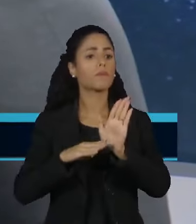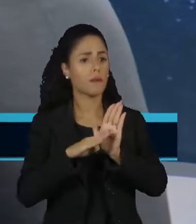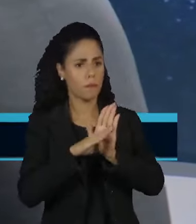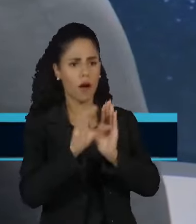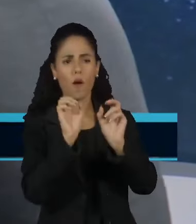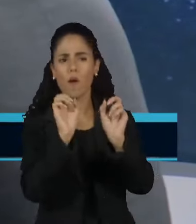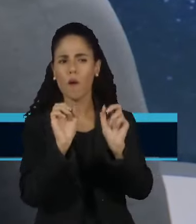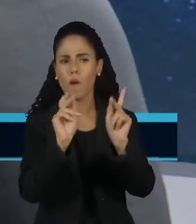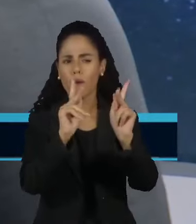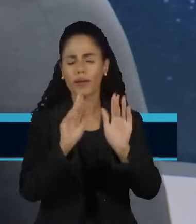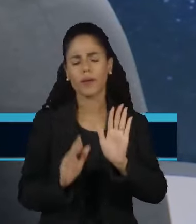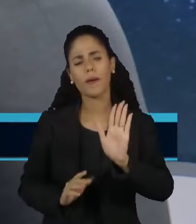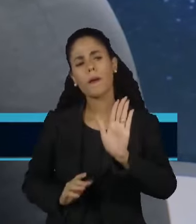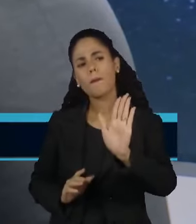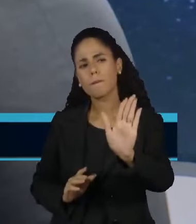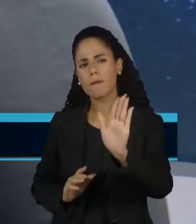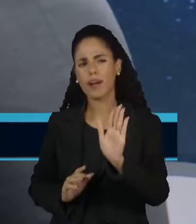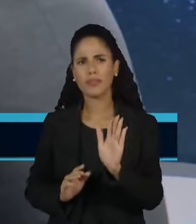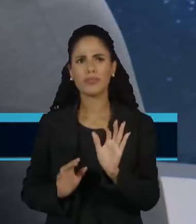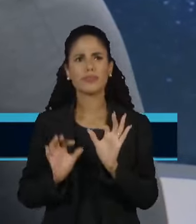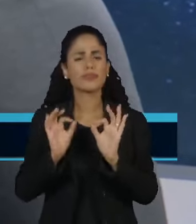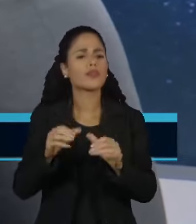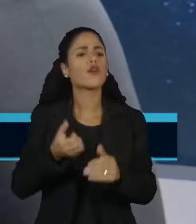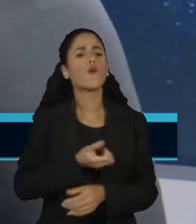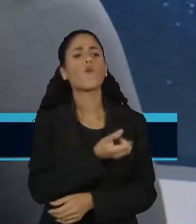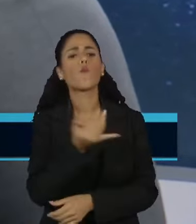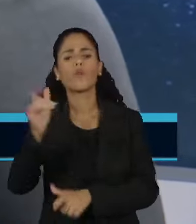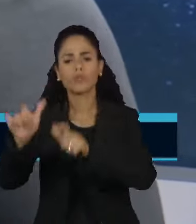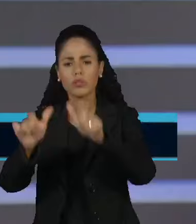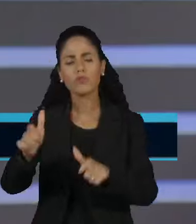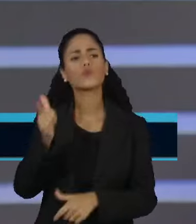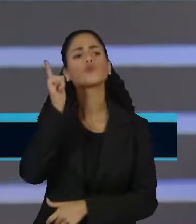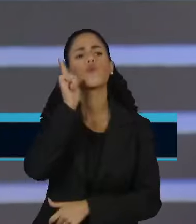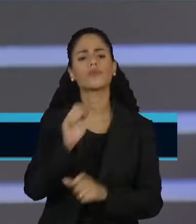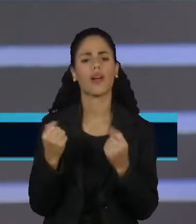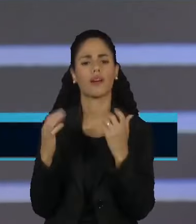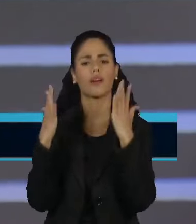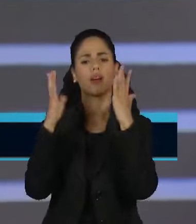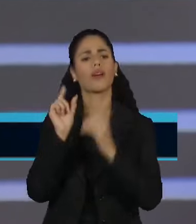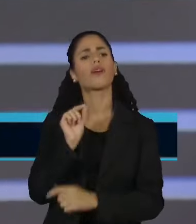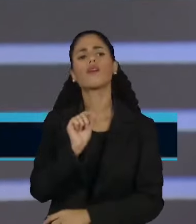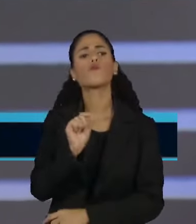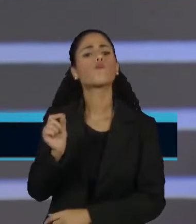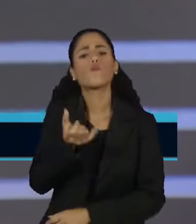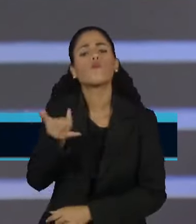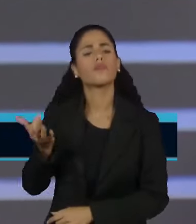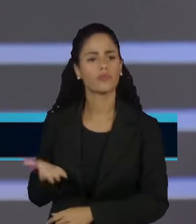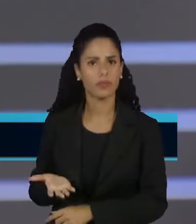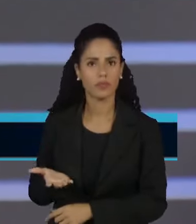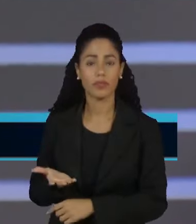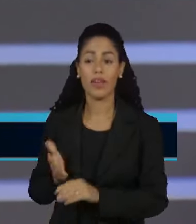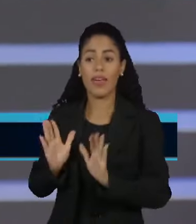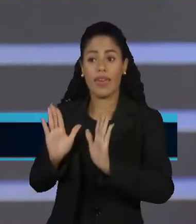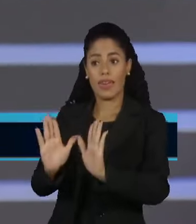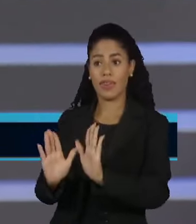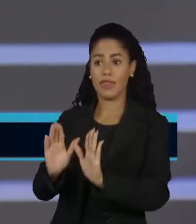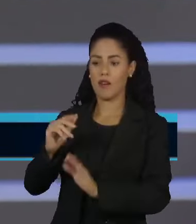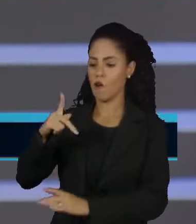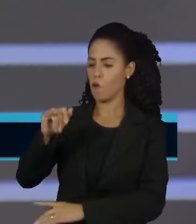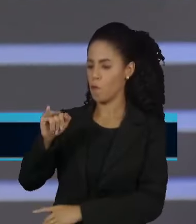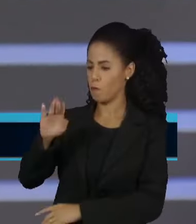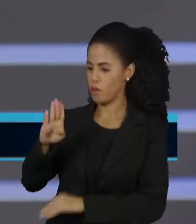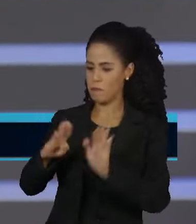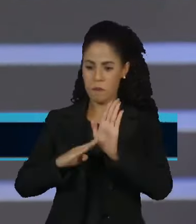isso garante satisfação de verdade para quantos brasileiros? É uma discussão interessante, Karen, porque quando a gente vê esse PIB grande,